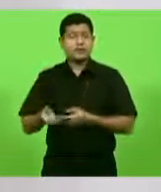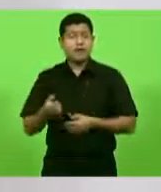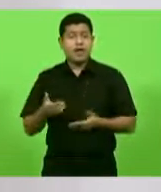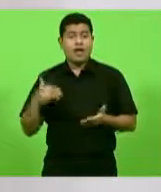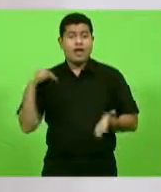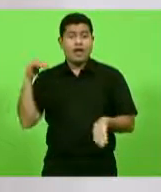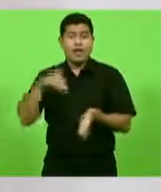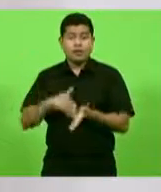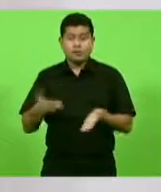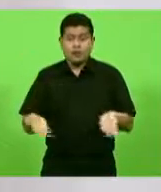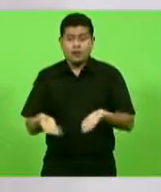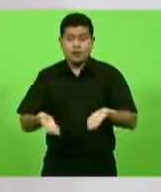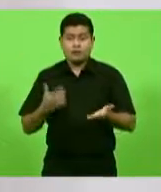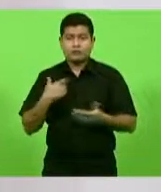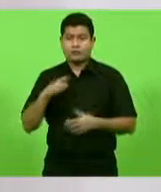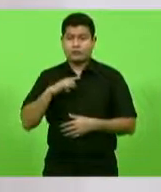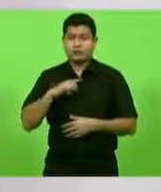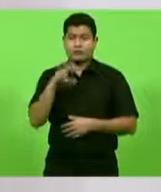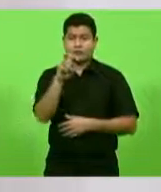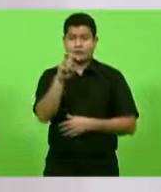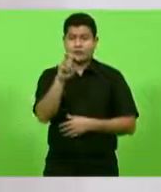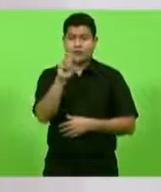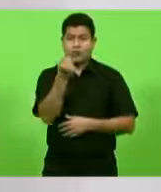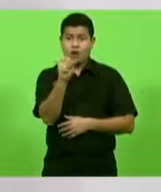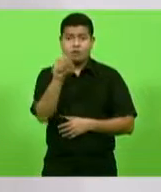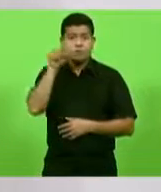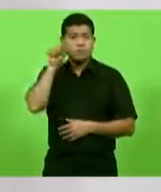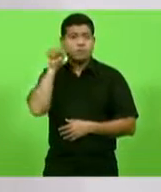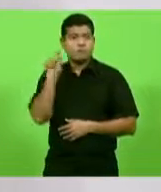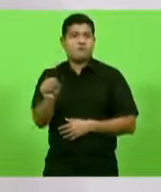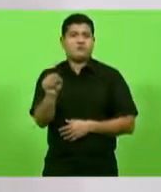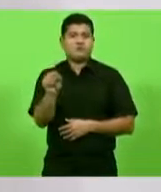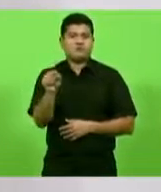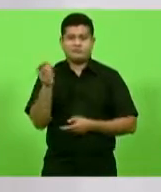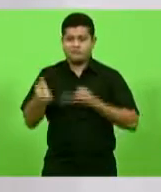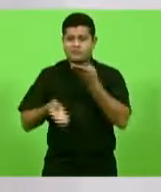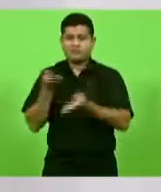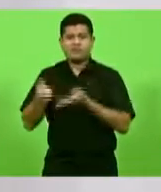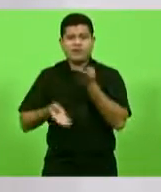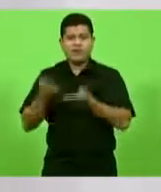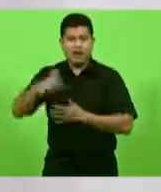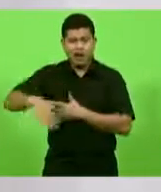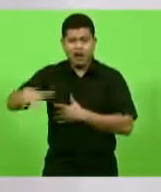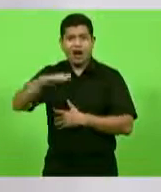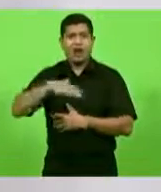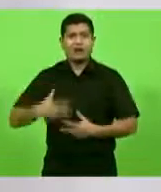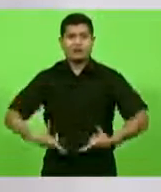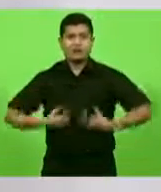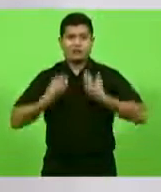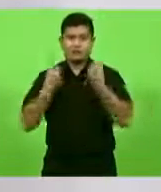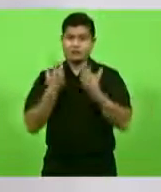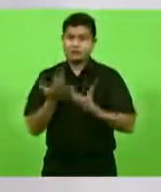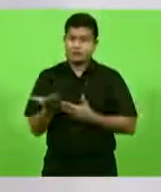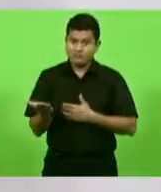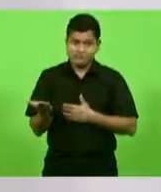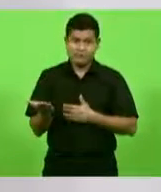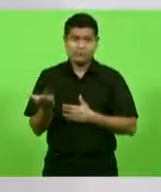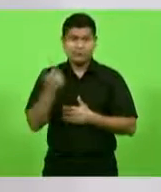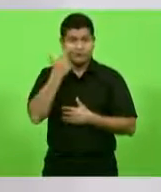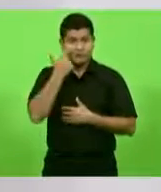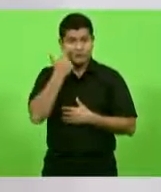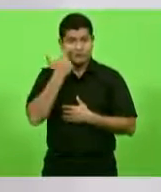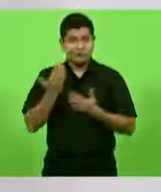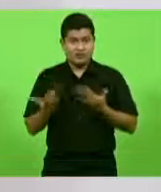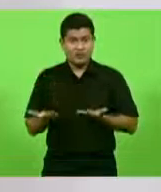58 mil atendimentos na área de oncologia. Então, vê o que isso